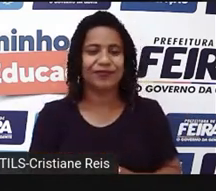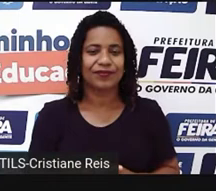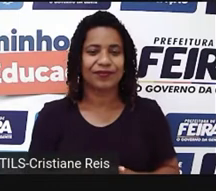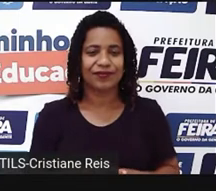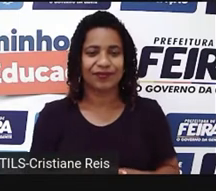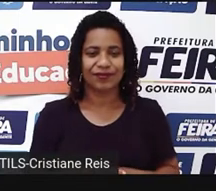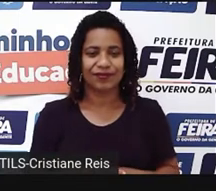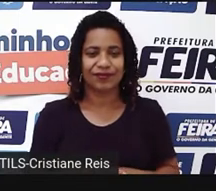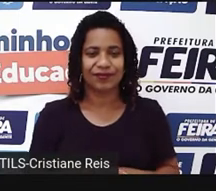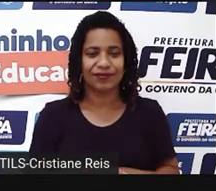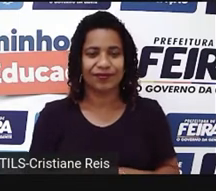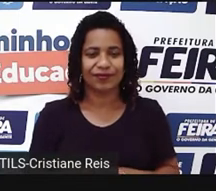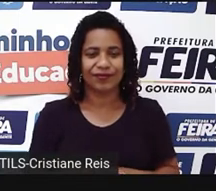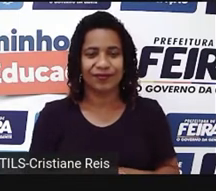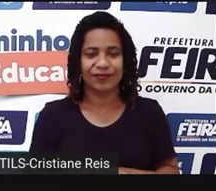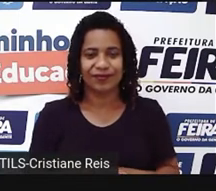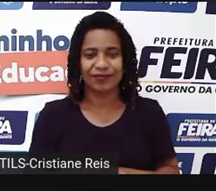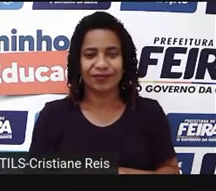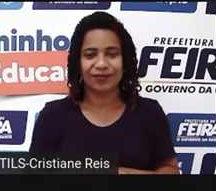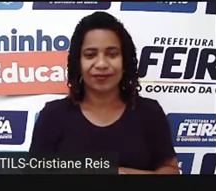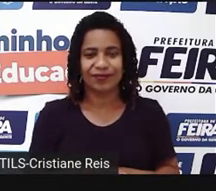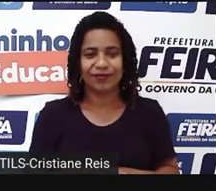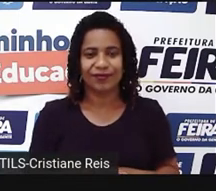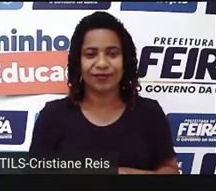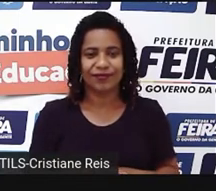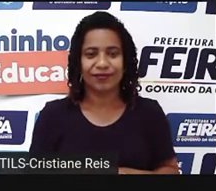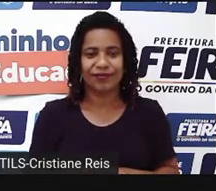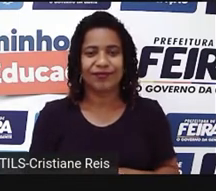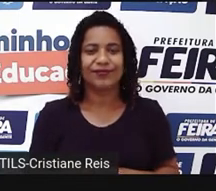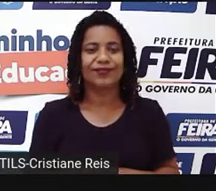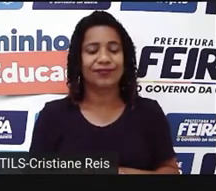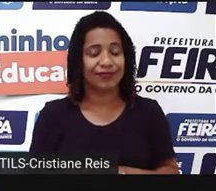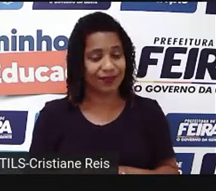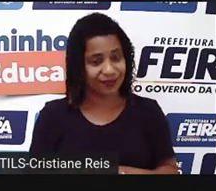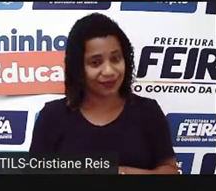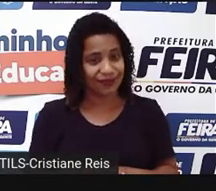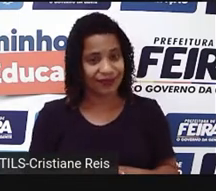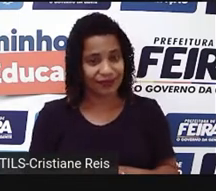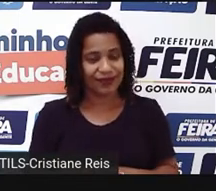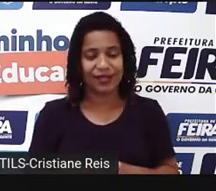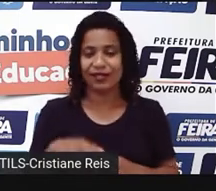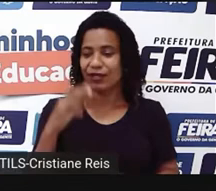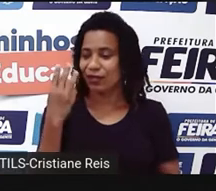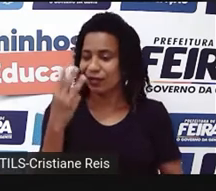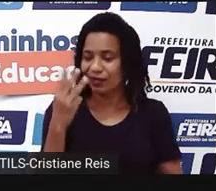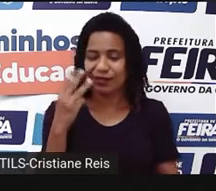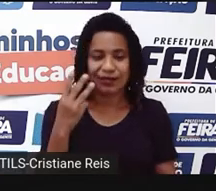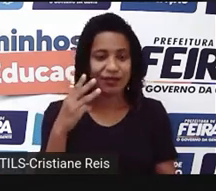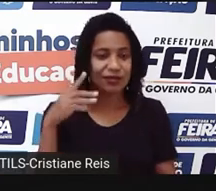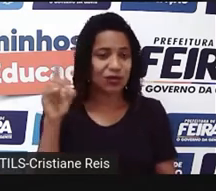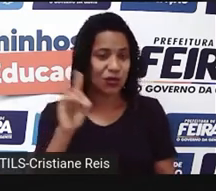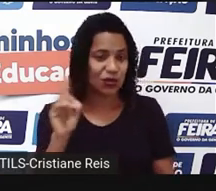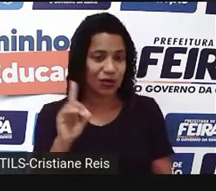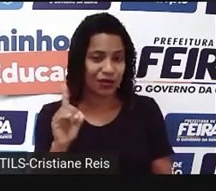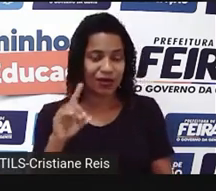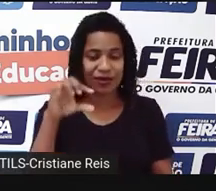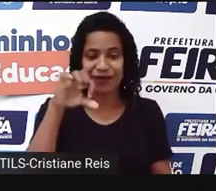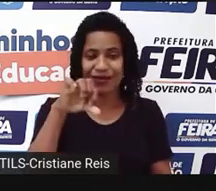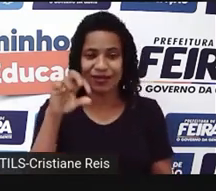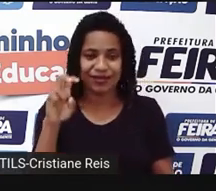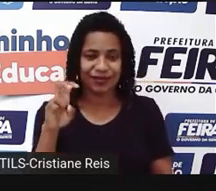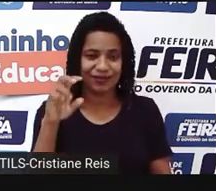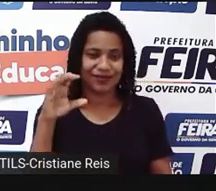It's 3 dólares and 95 cents. Então, custa 3 dólares e 95 centavos.